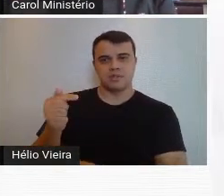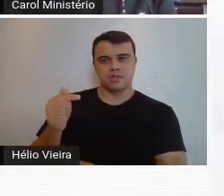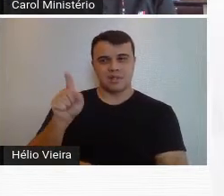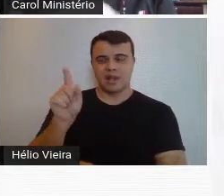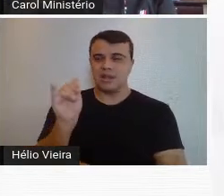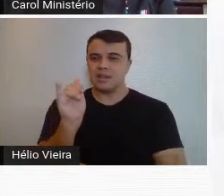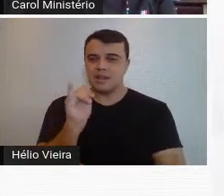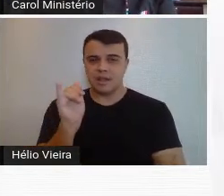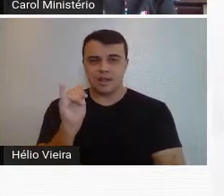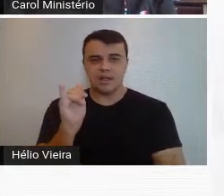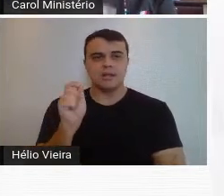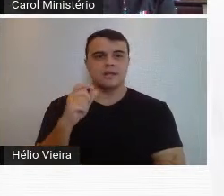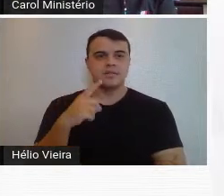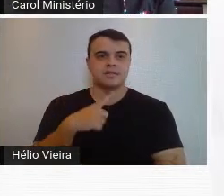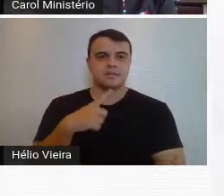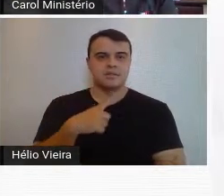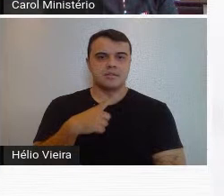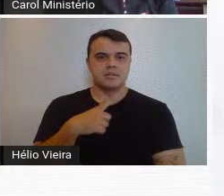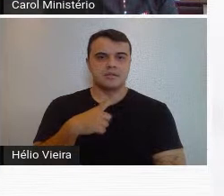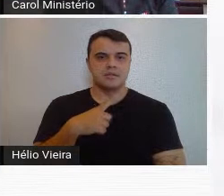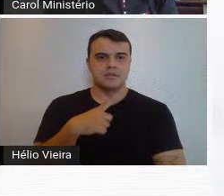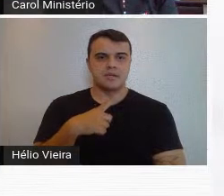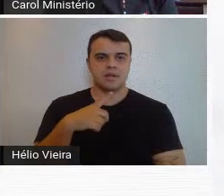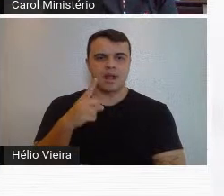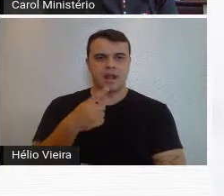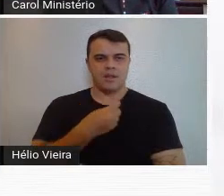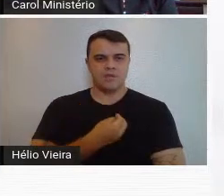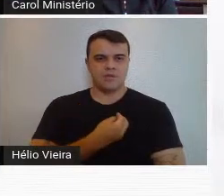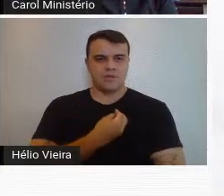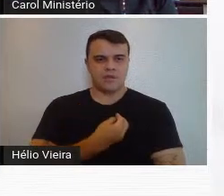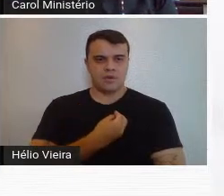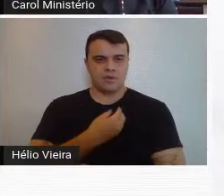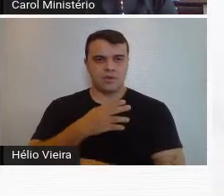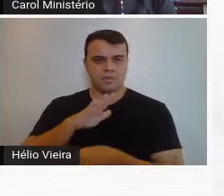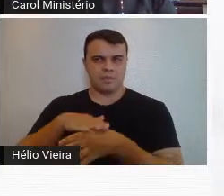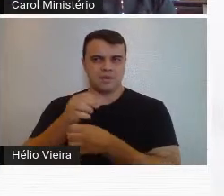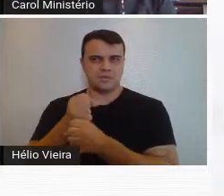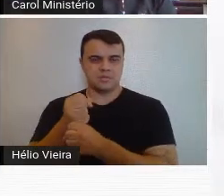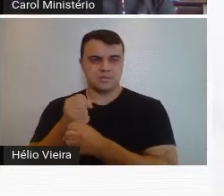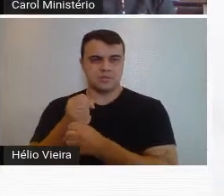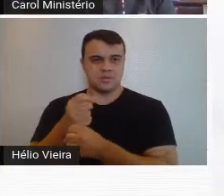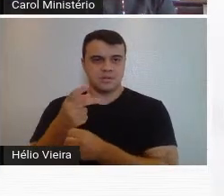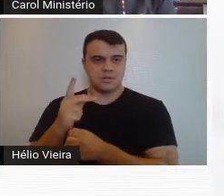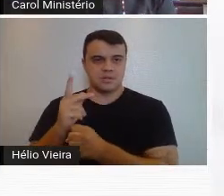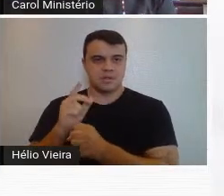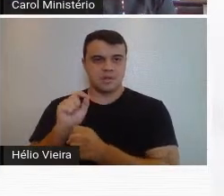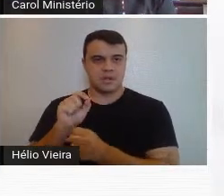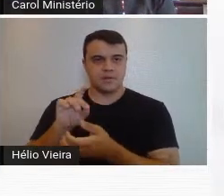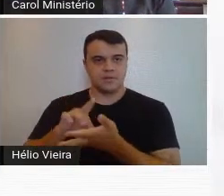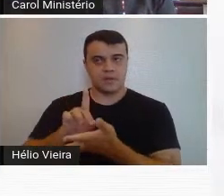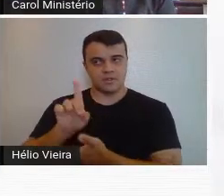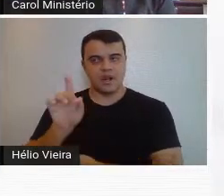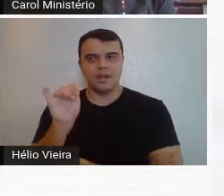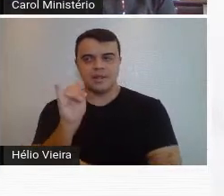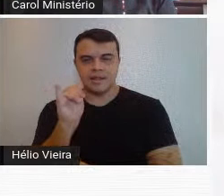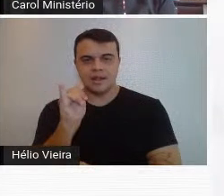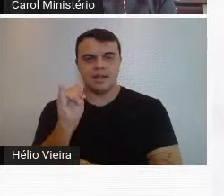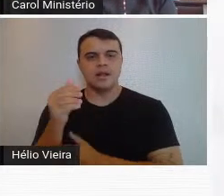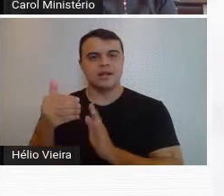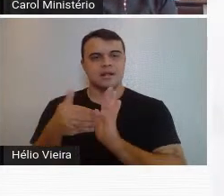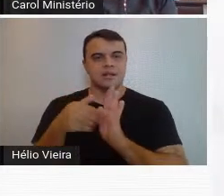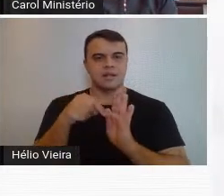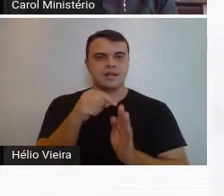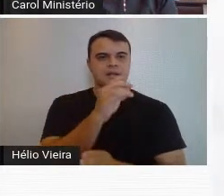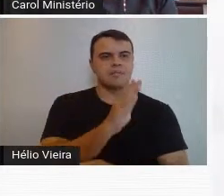Então, ela viveu muito mais tempo da vida dela mesmo na Itália até do que